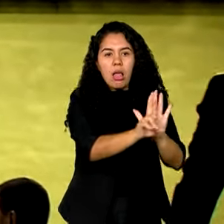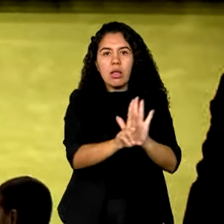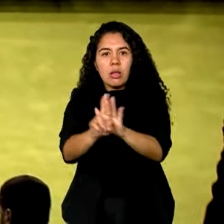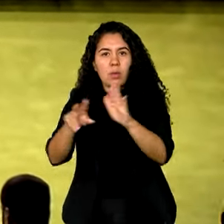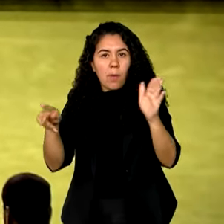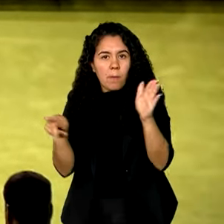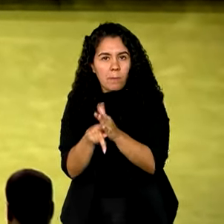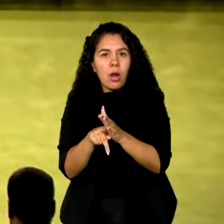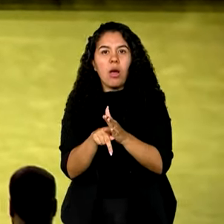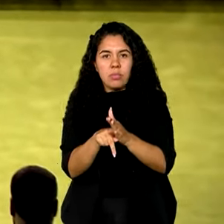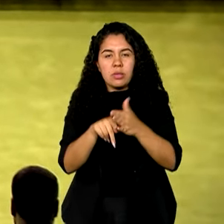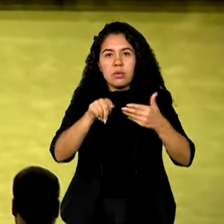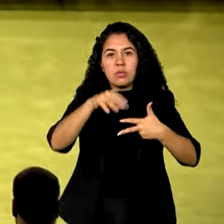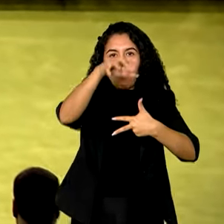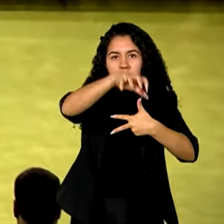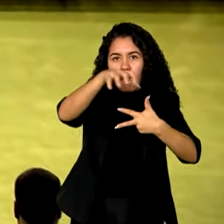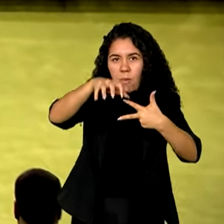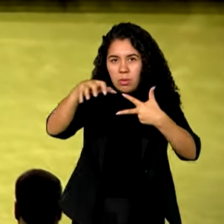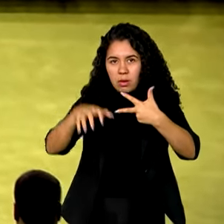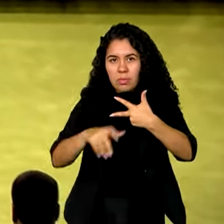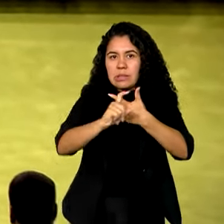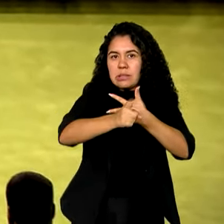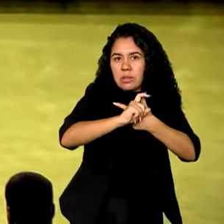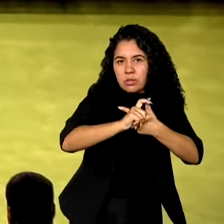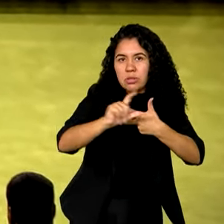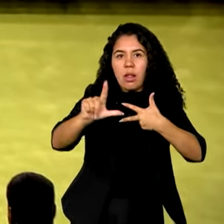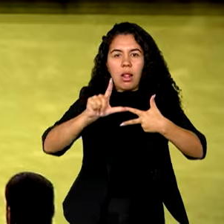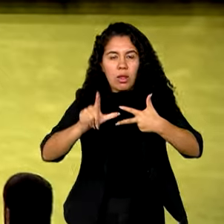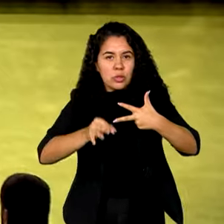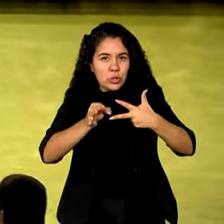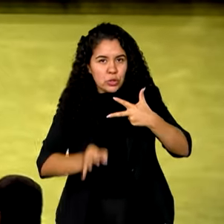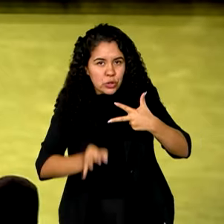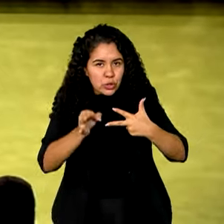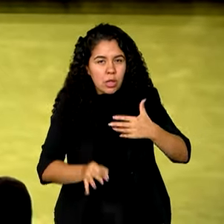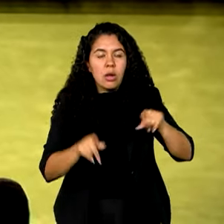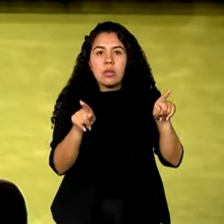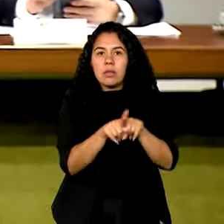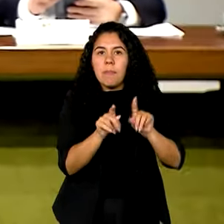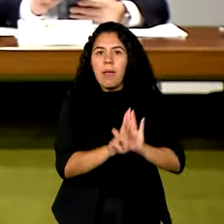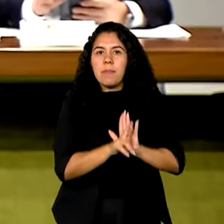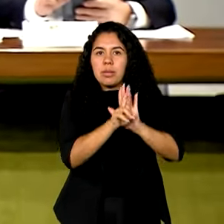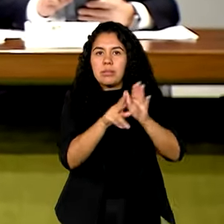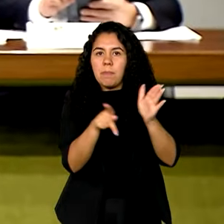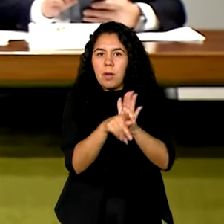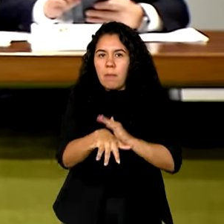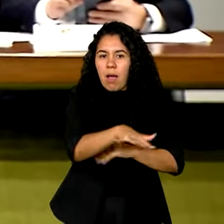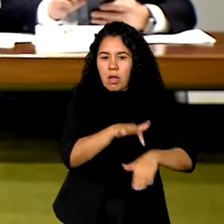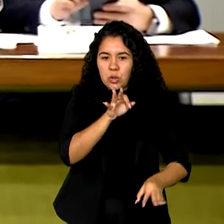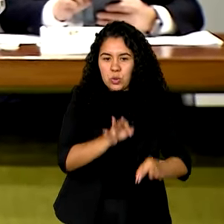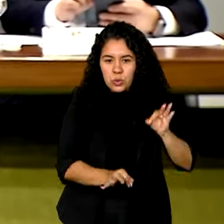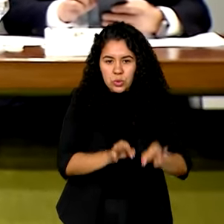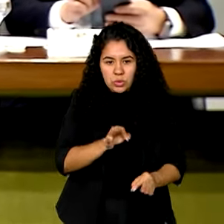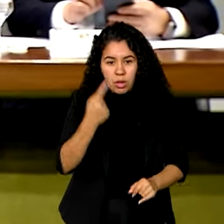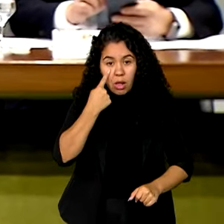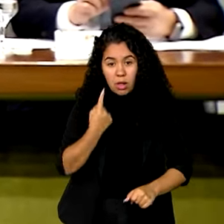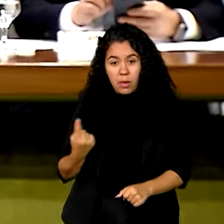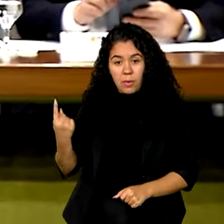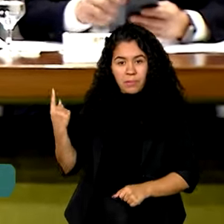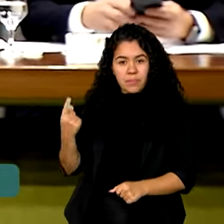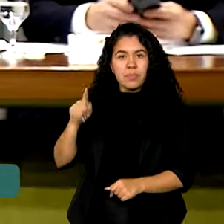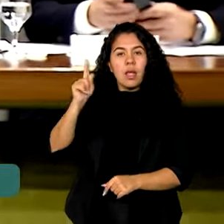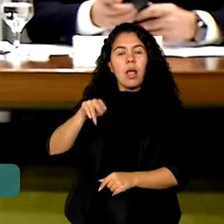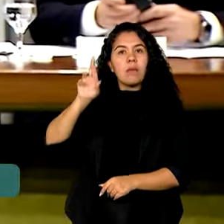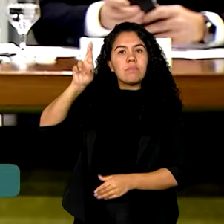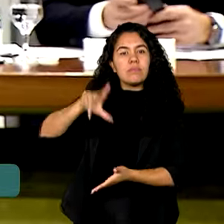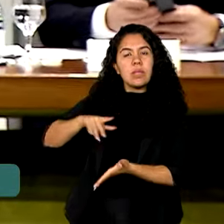Poder Executivo Federal, estados e municípios, além de autoridades do judiciário. O encontro foi realizado pela Secretaria de